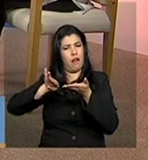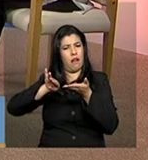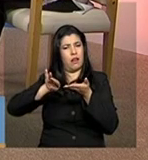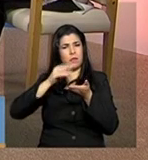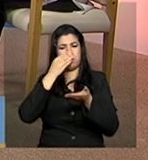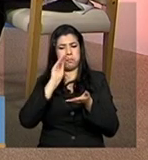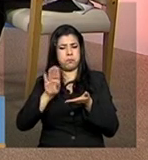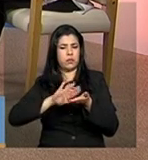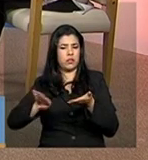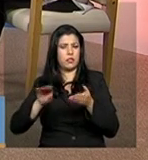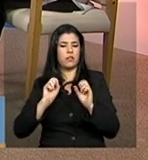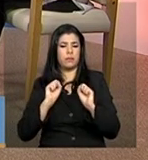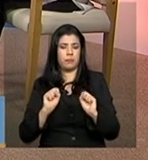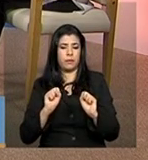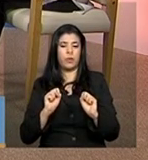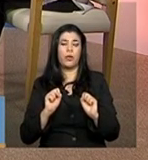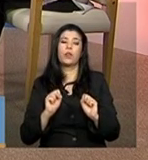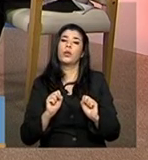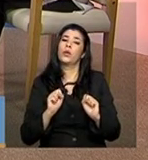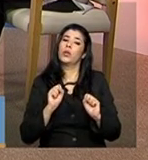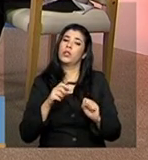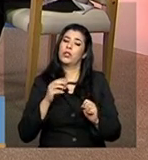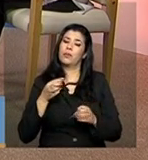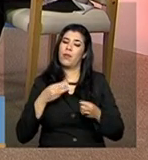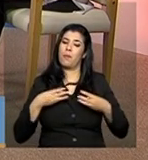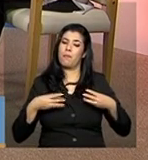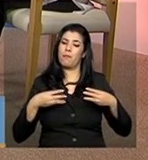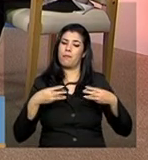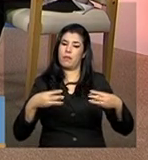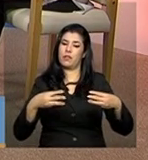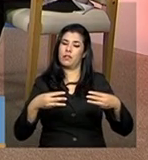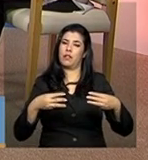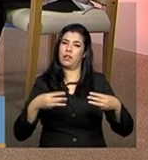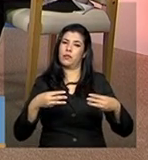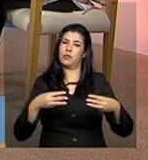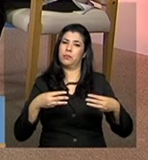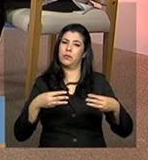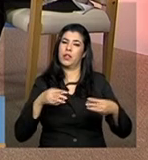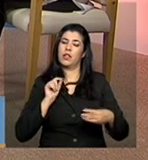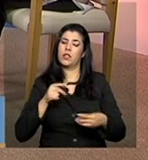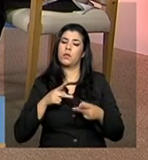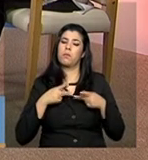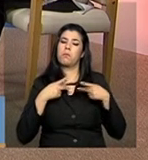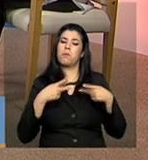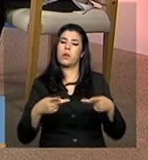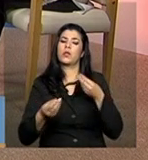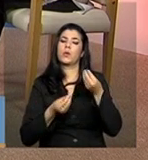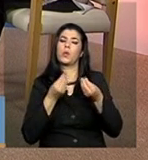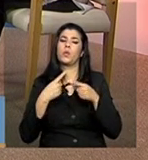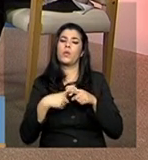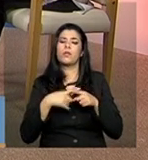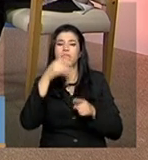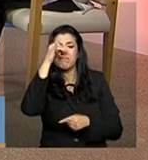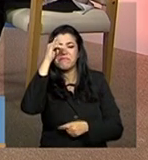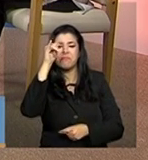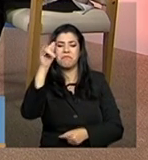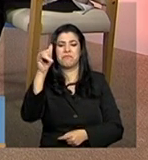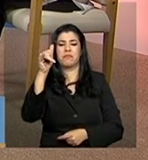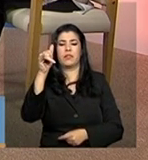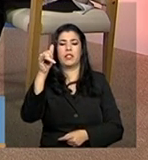exclusão de entidade é feita só pelo Ministério. E esse procedimento foi adotado para evitar, né, um